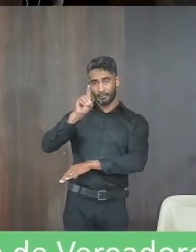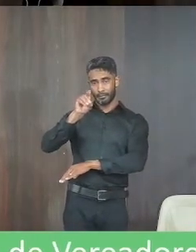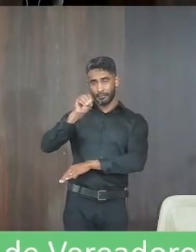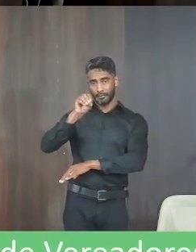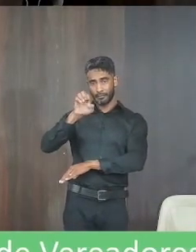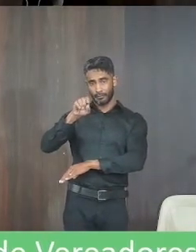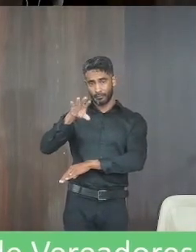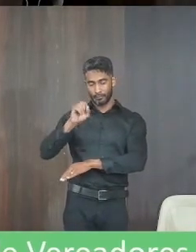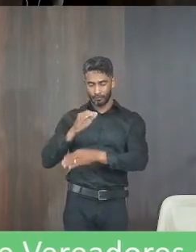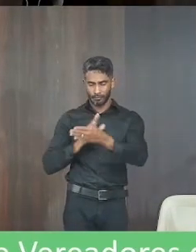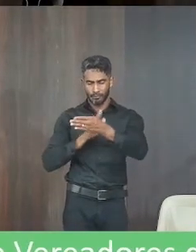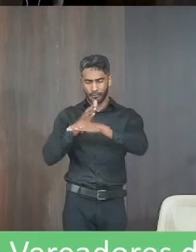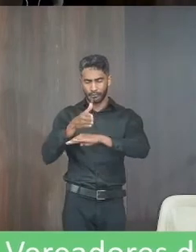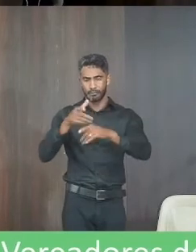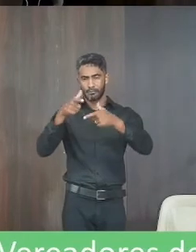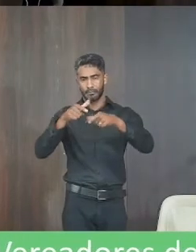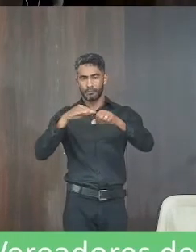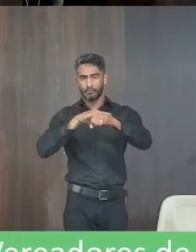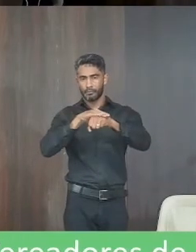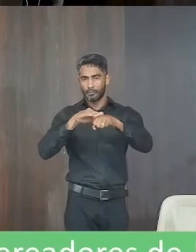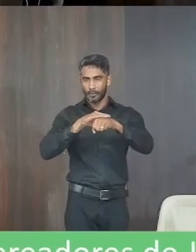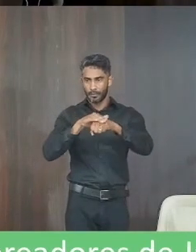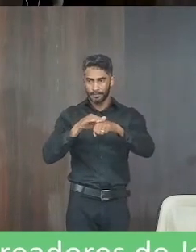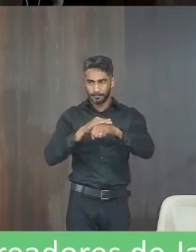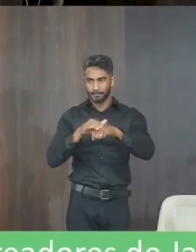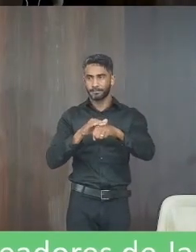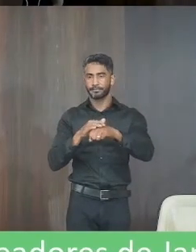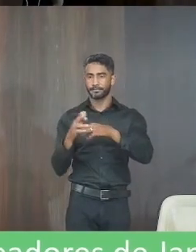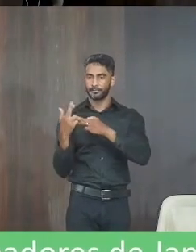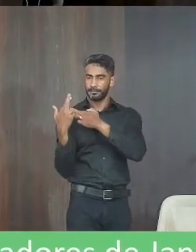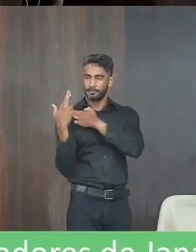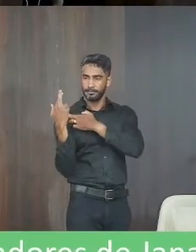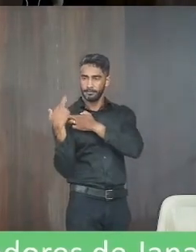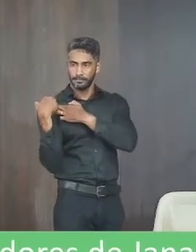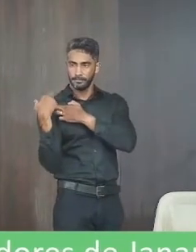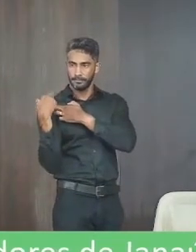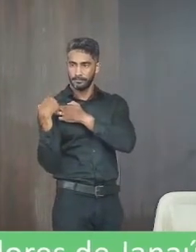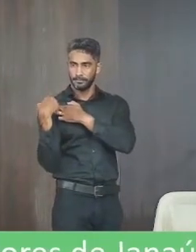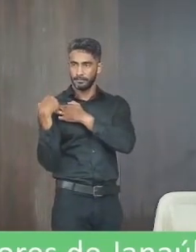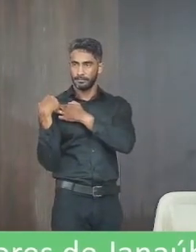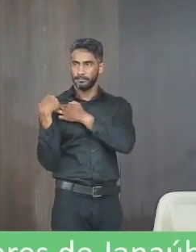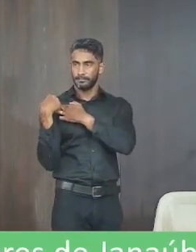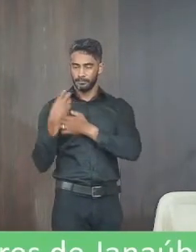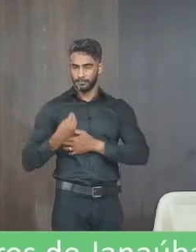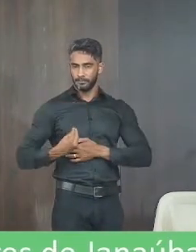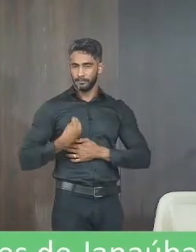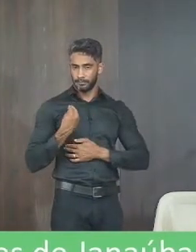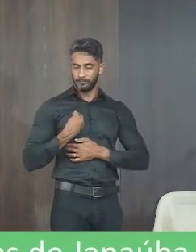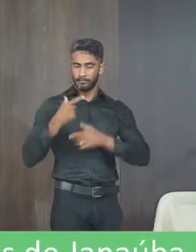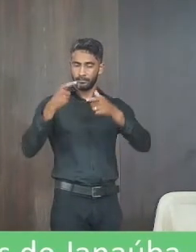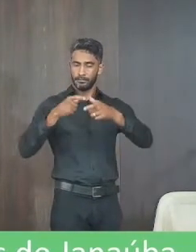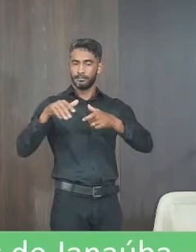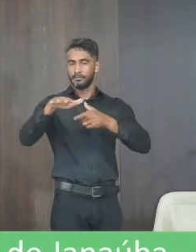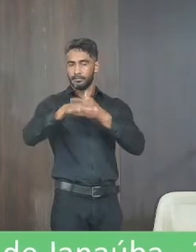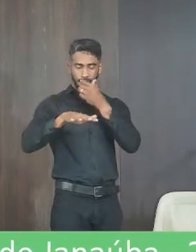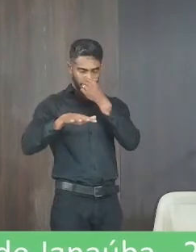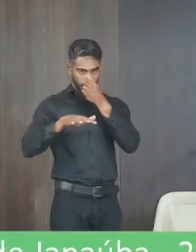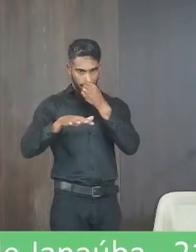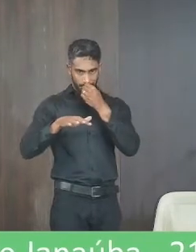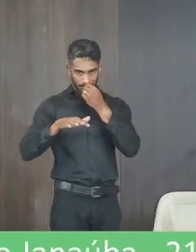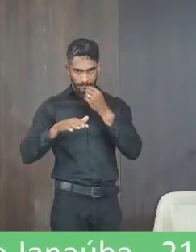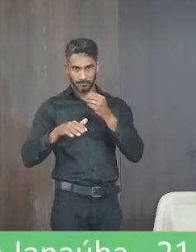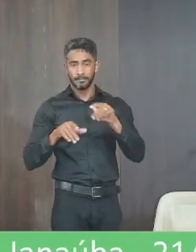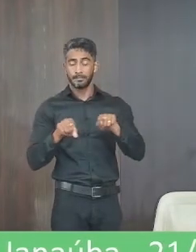o local conversamos com o representante que se encontrava lá fizemos